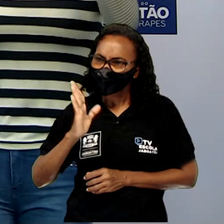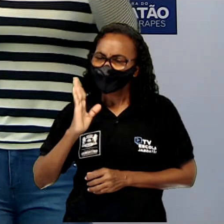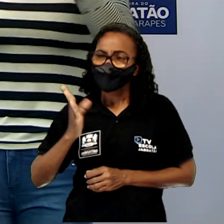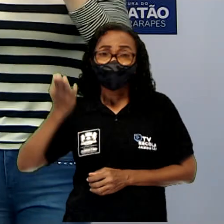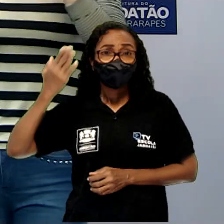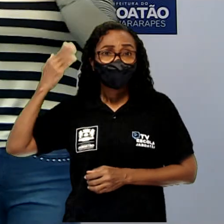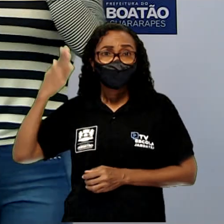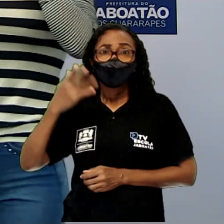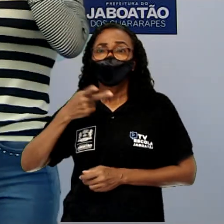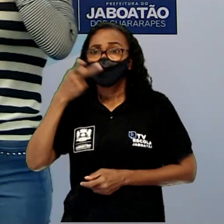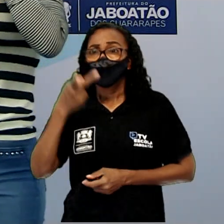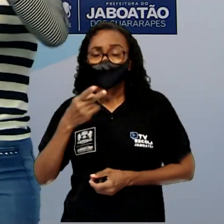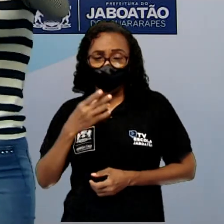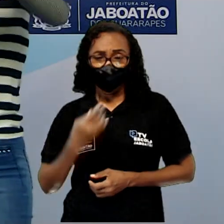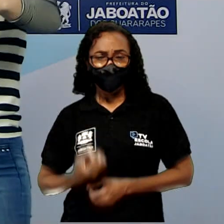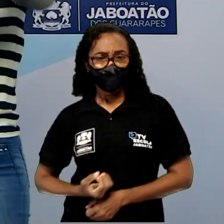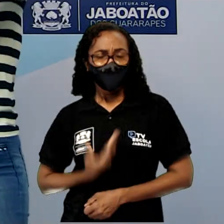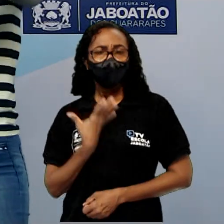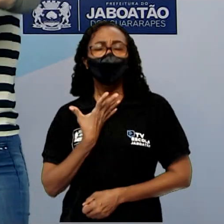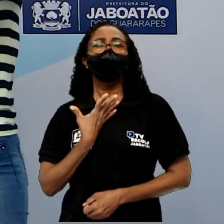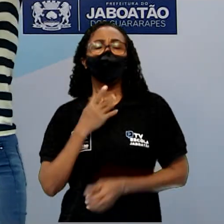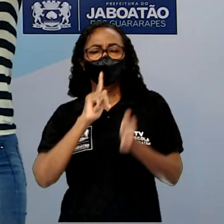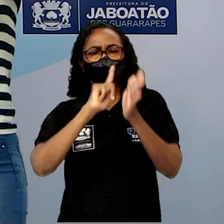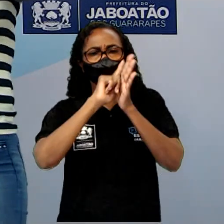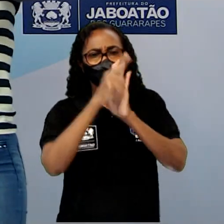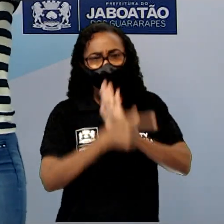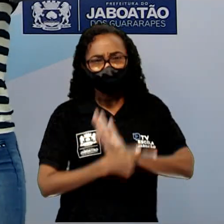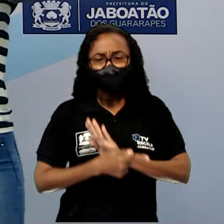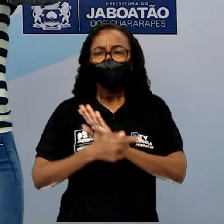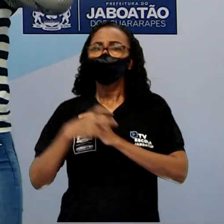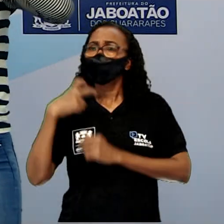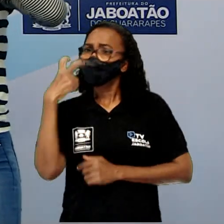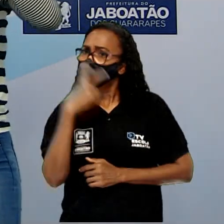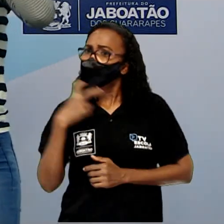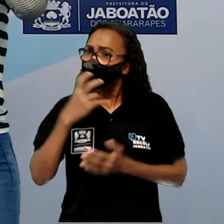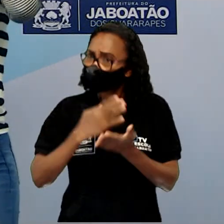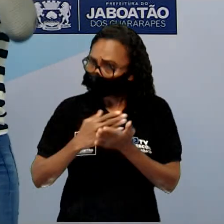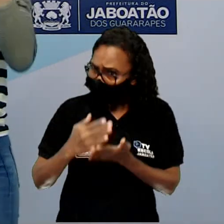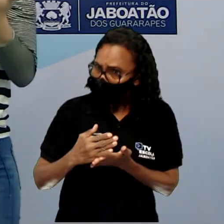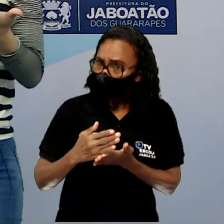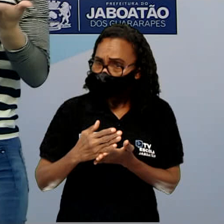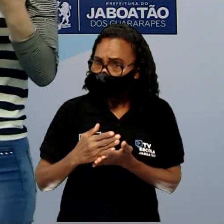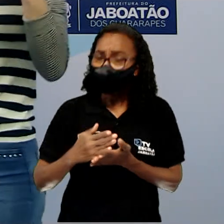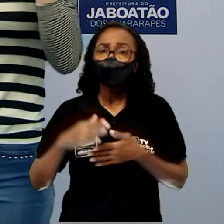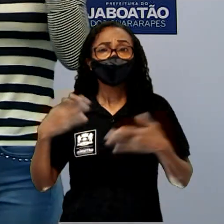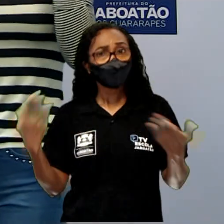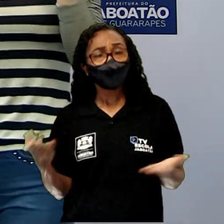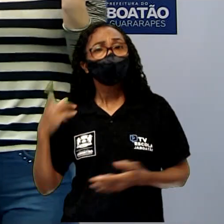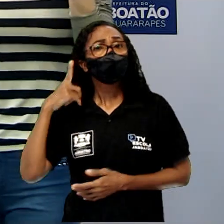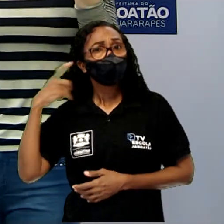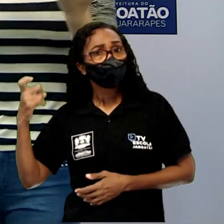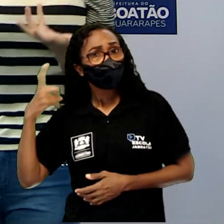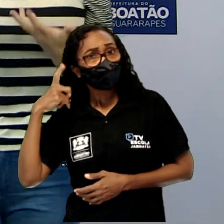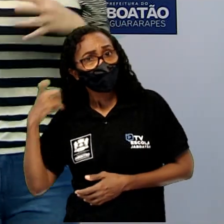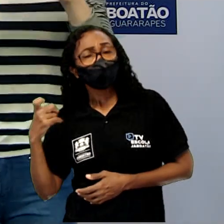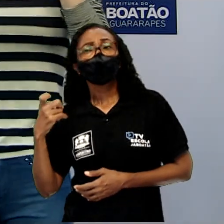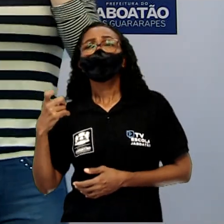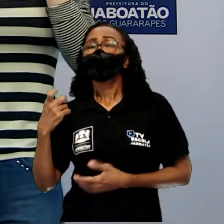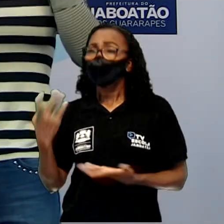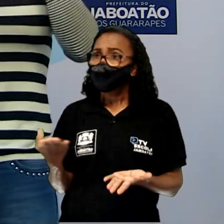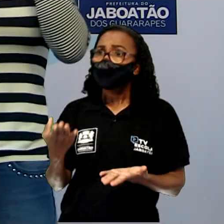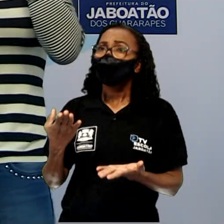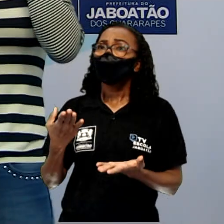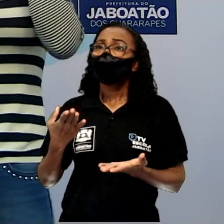ele inclusive foi um gênero que começou de forma oral? Muito bem! A sonoridade, ela é trabalhada